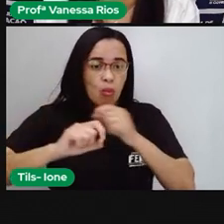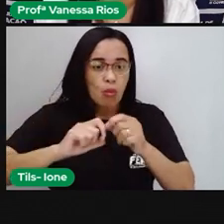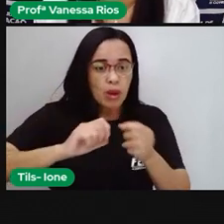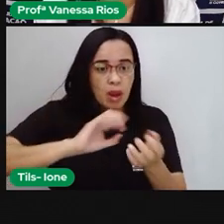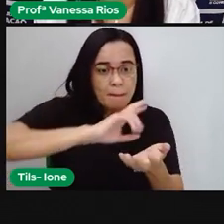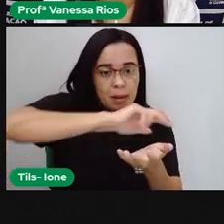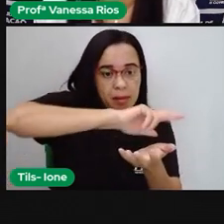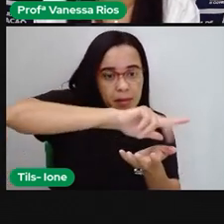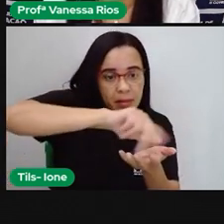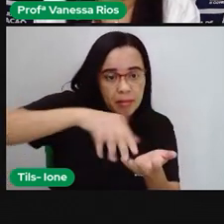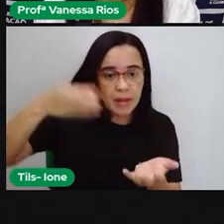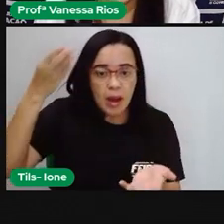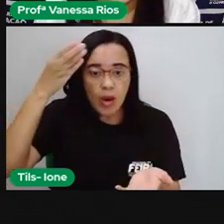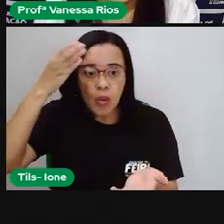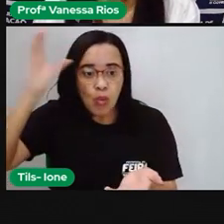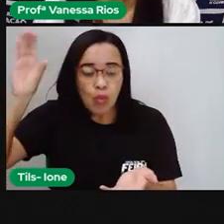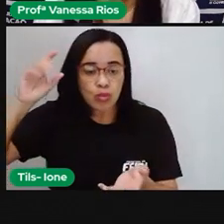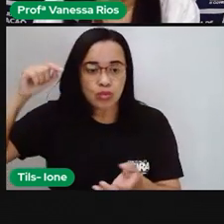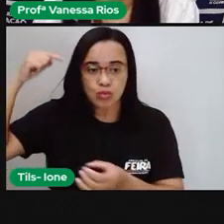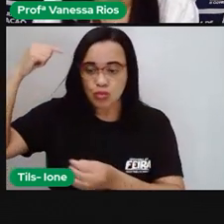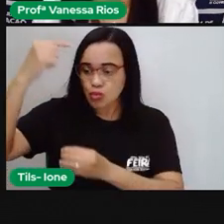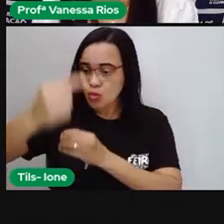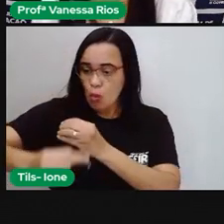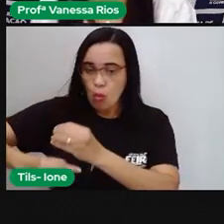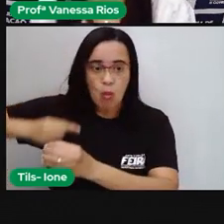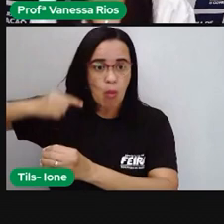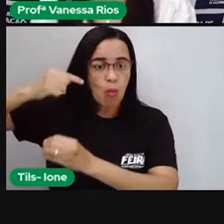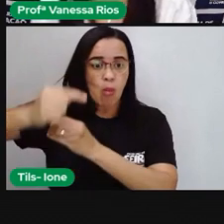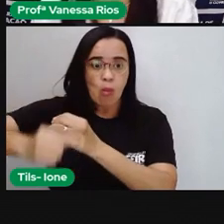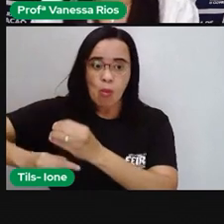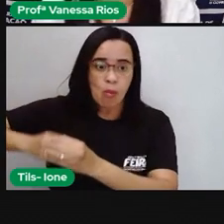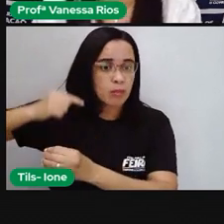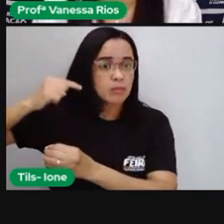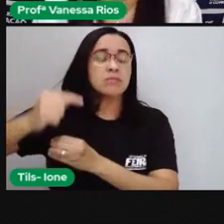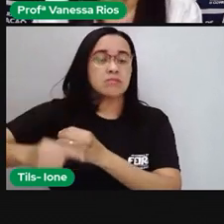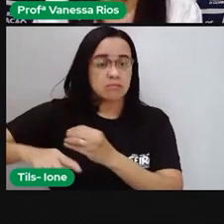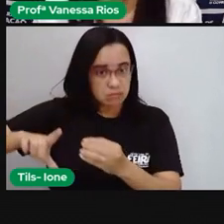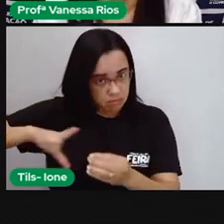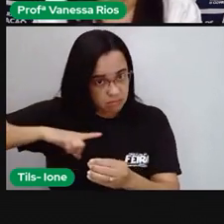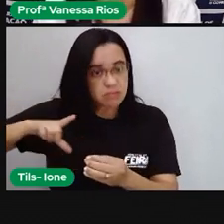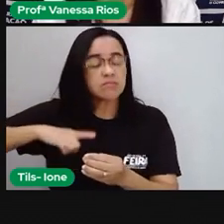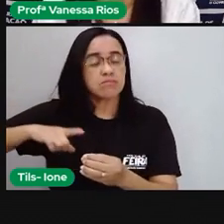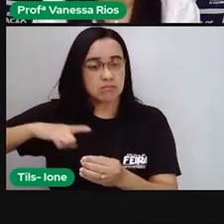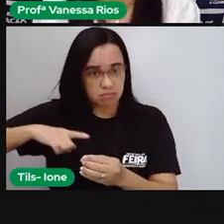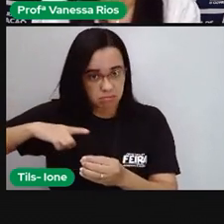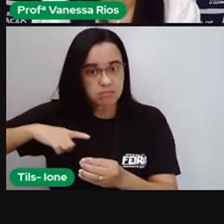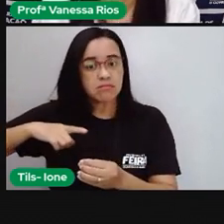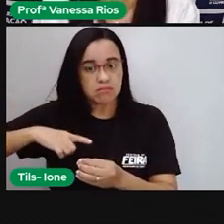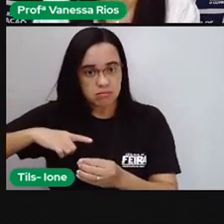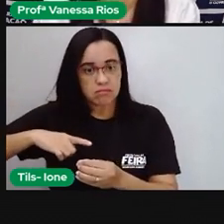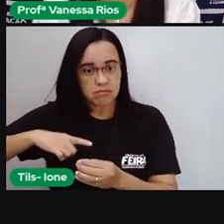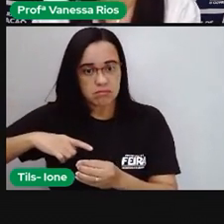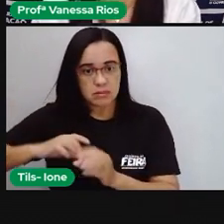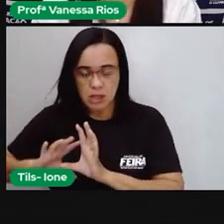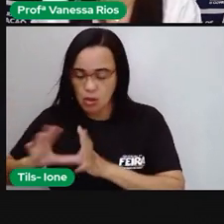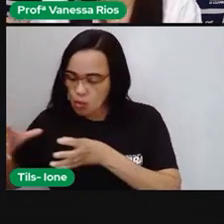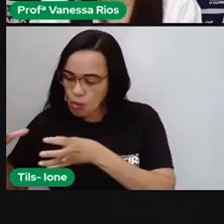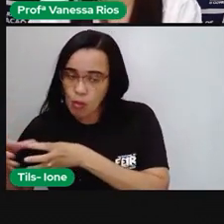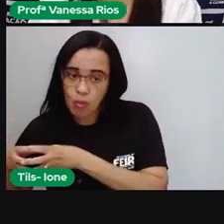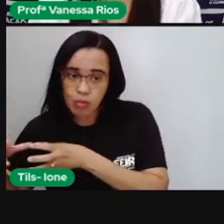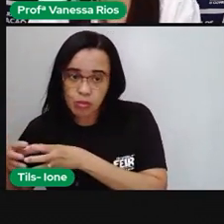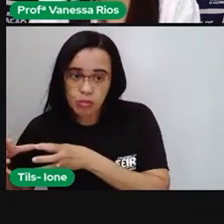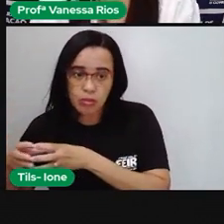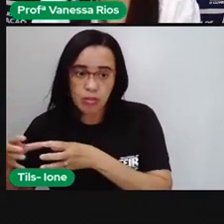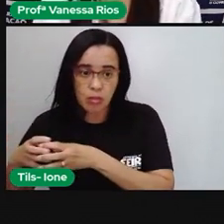existem no planeta. Então, é algo que está presente num nível menor, não é? Num nível micro, mas também no